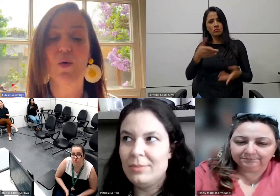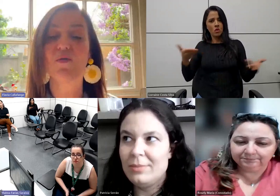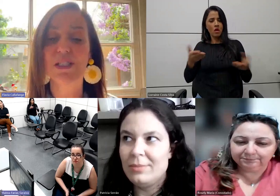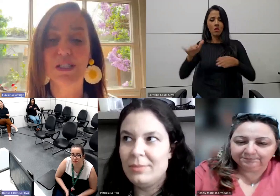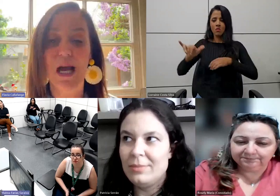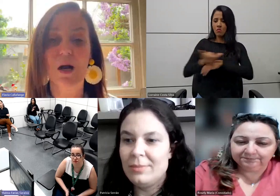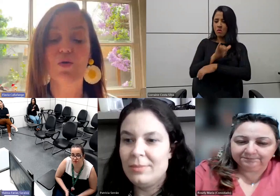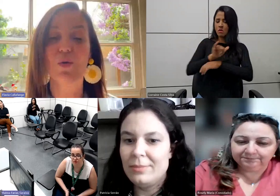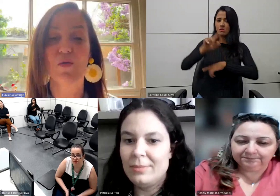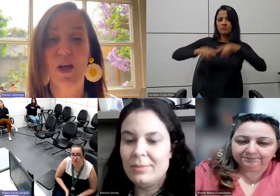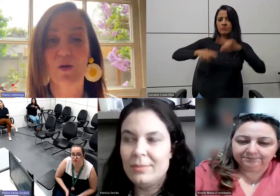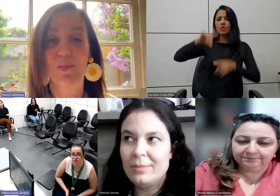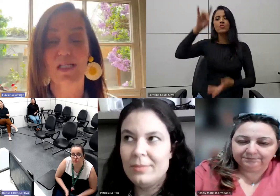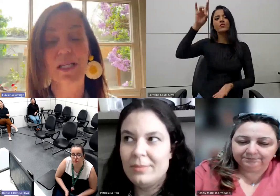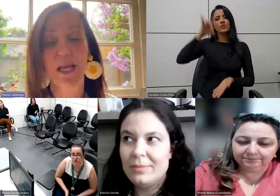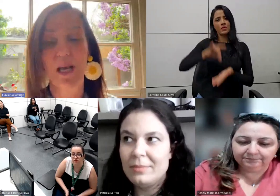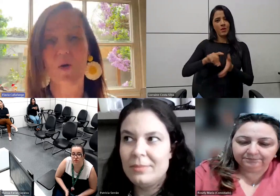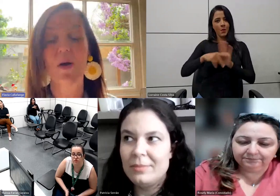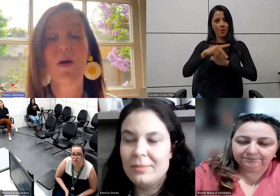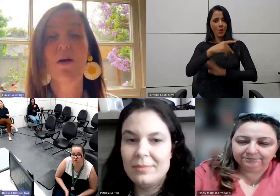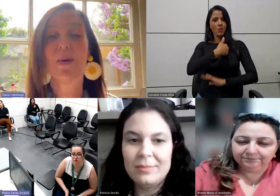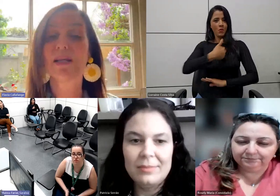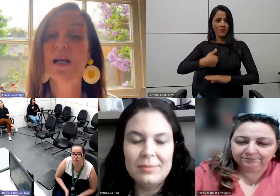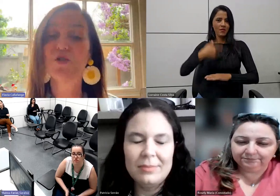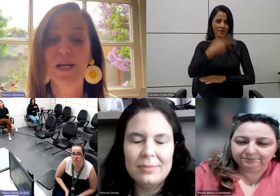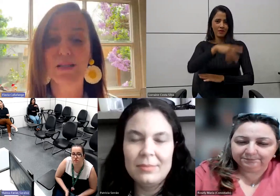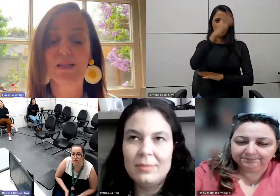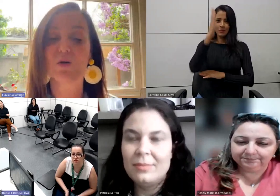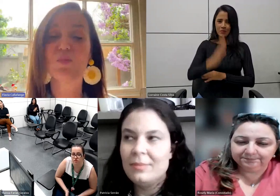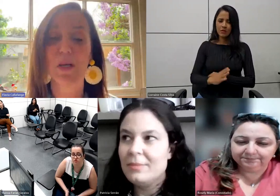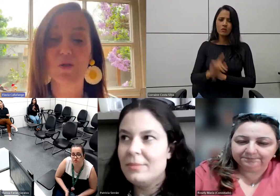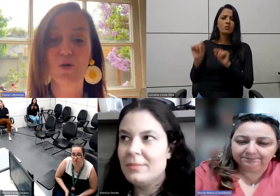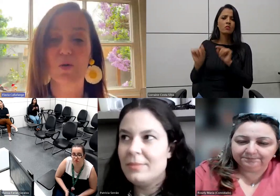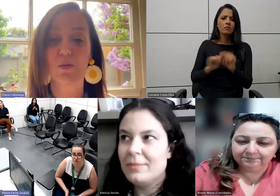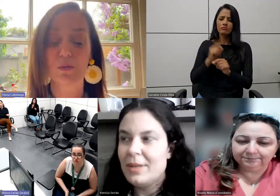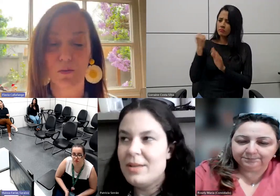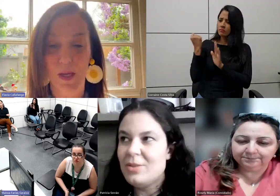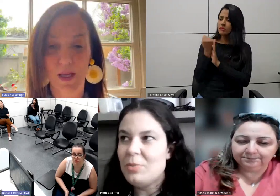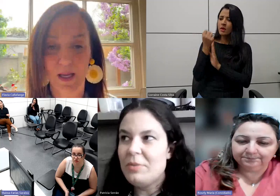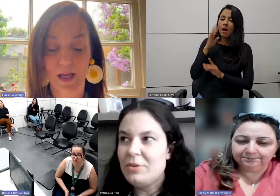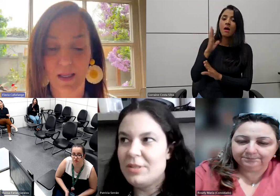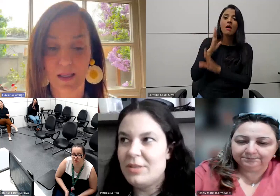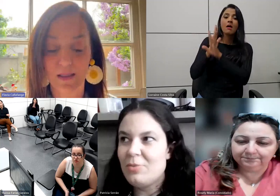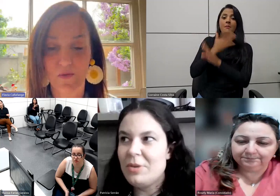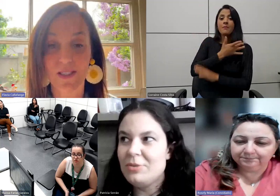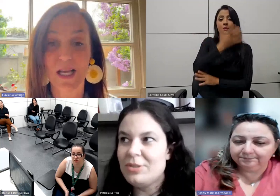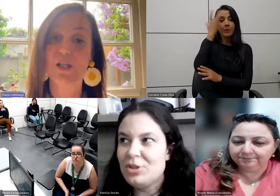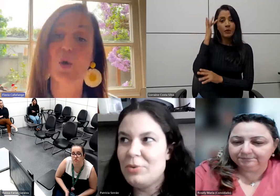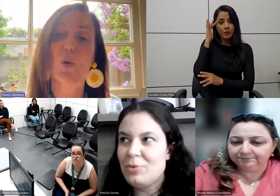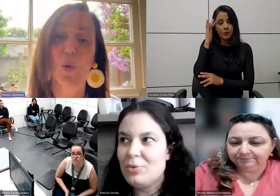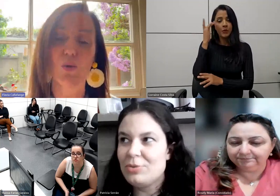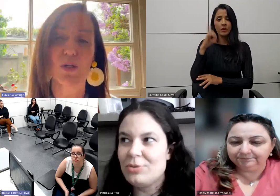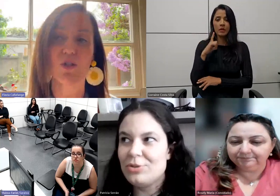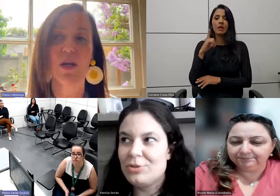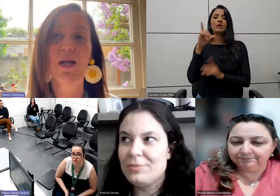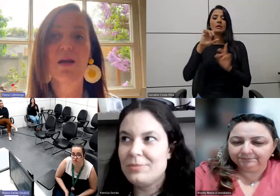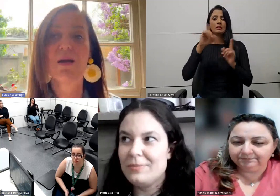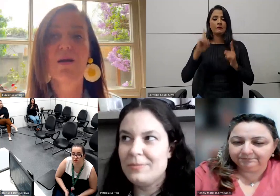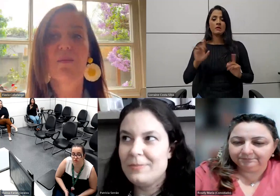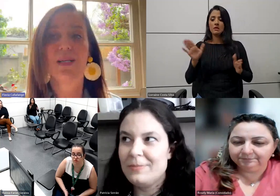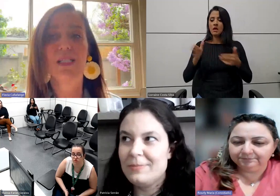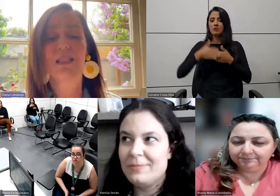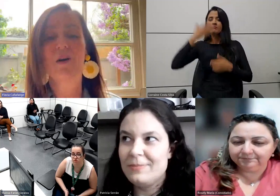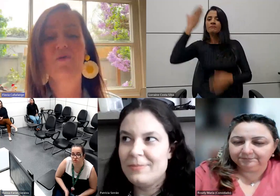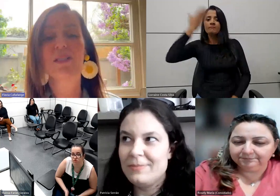instrumento oficial do governo brasileiro para a identificação de pessoas com deficiências ocultas.